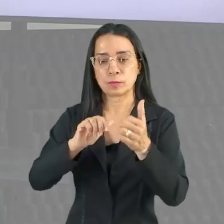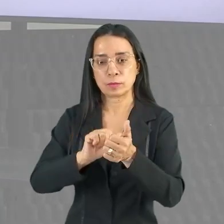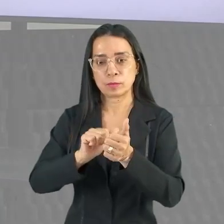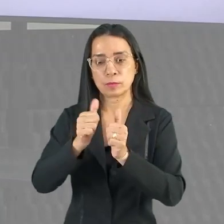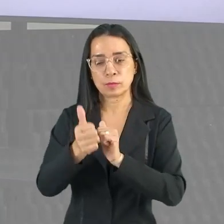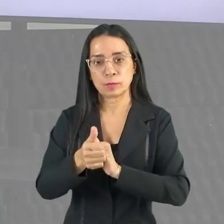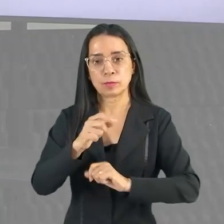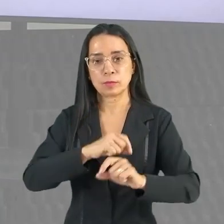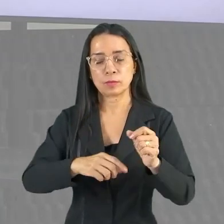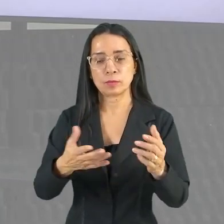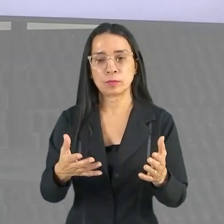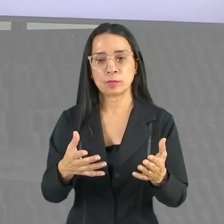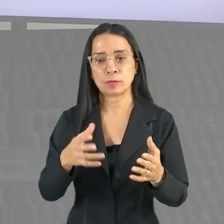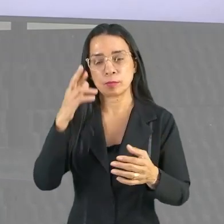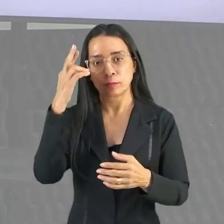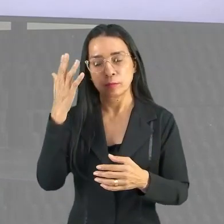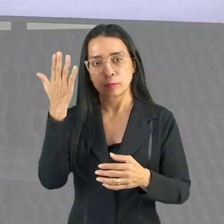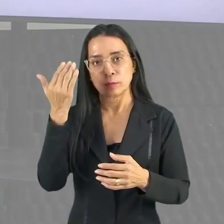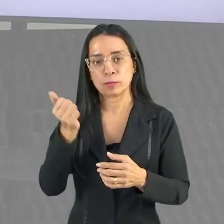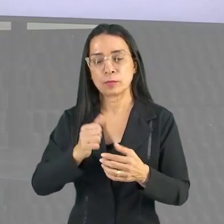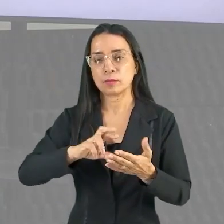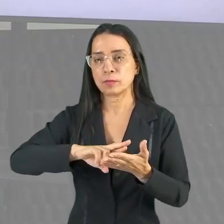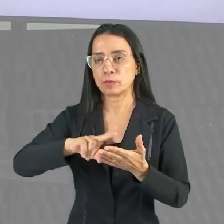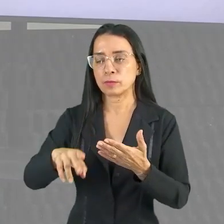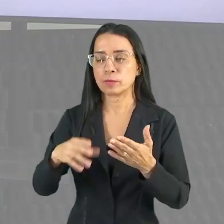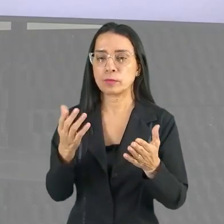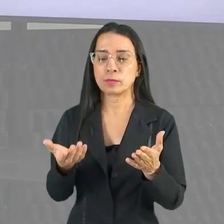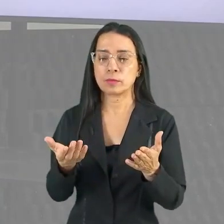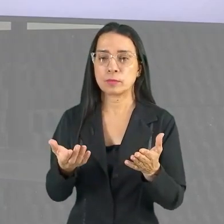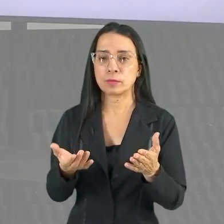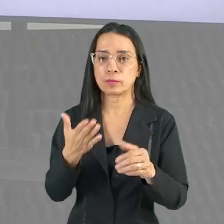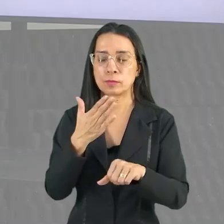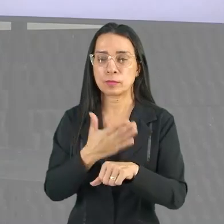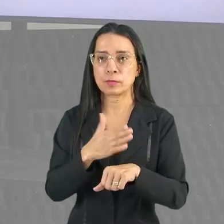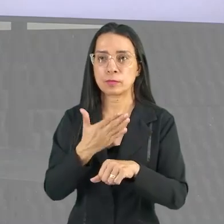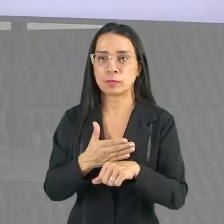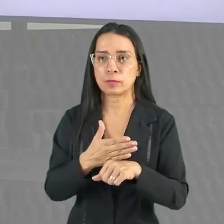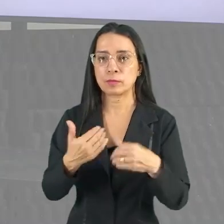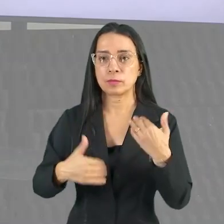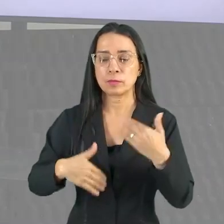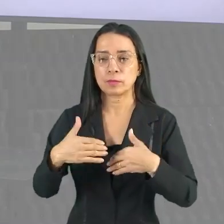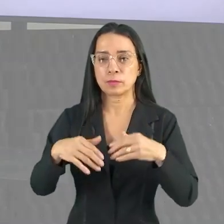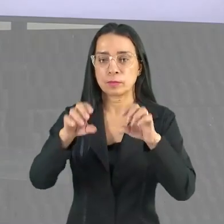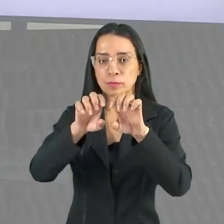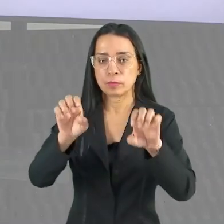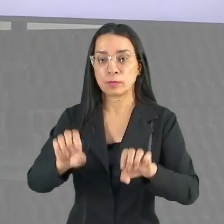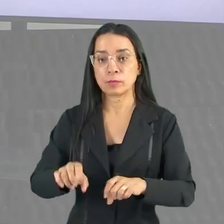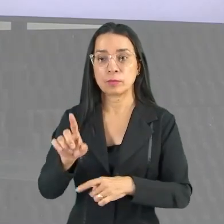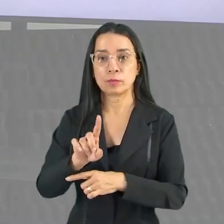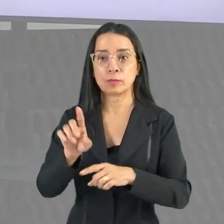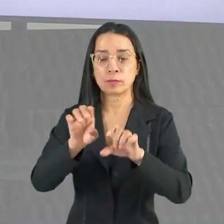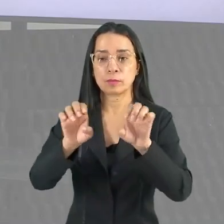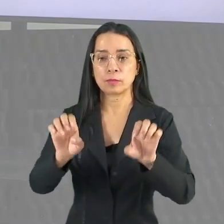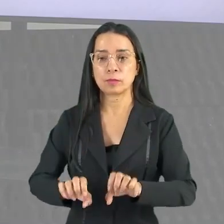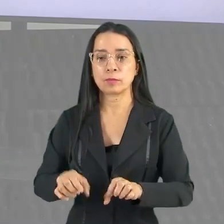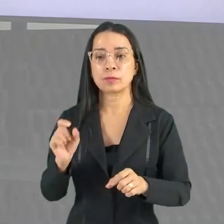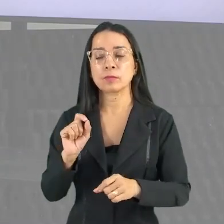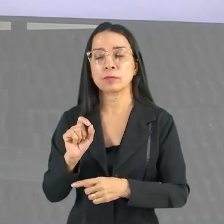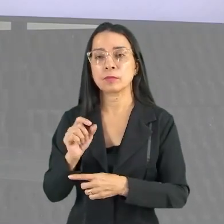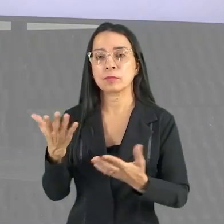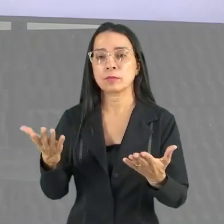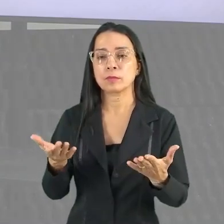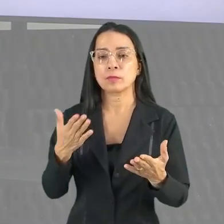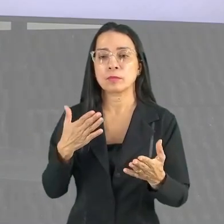Saber a diferença entre atividade física estruturada, atividade física não estruturada. Isso me permite,